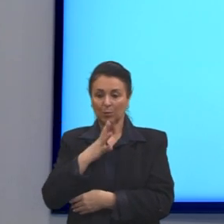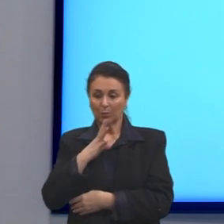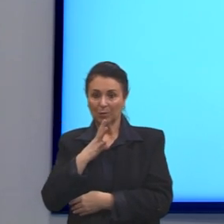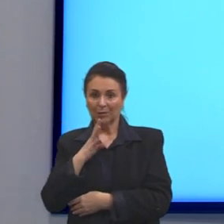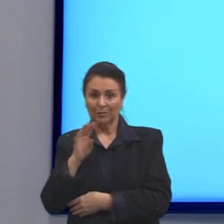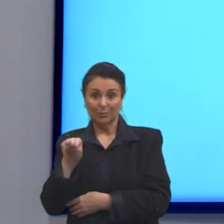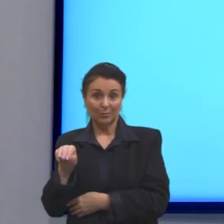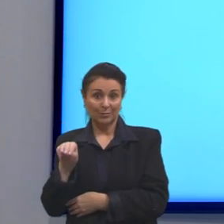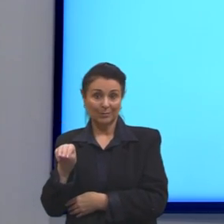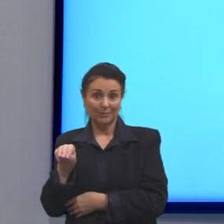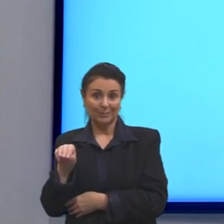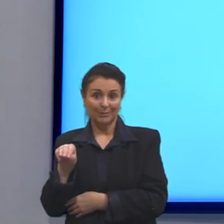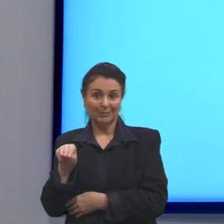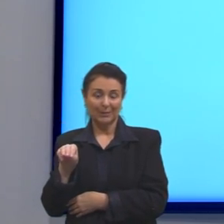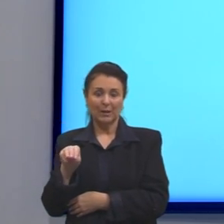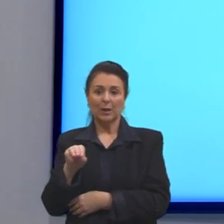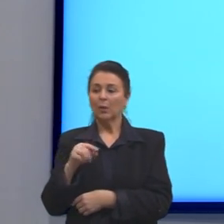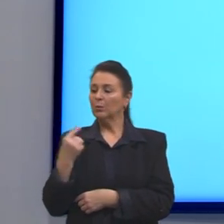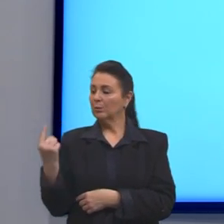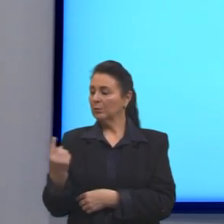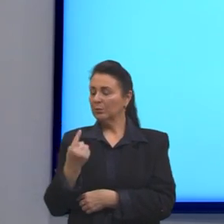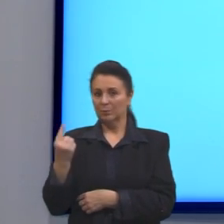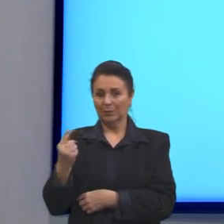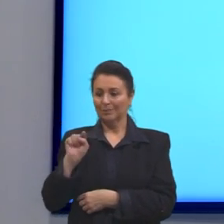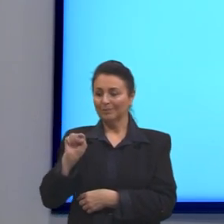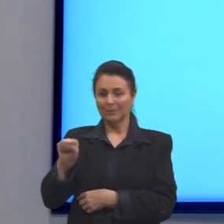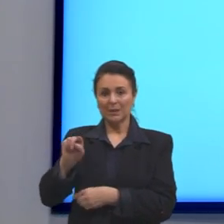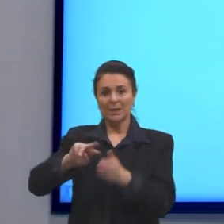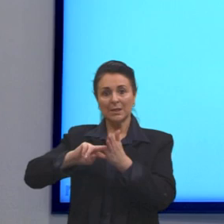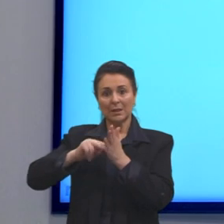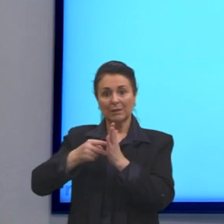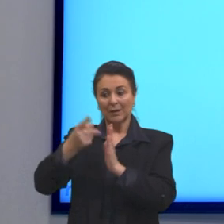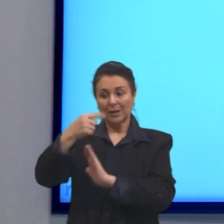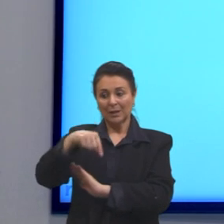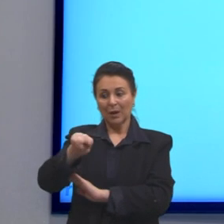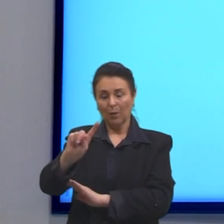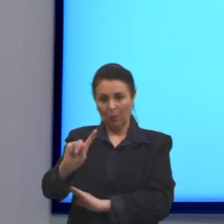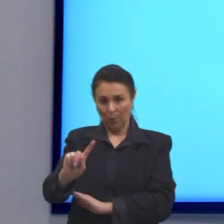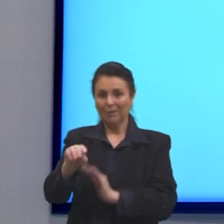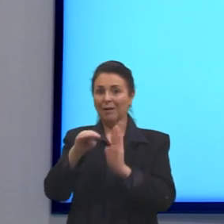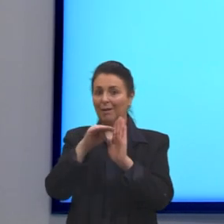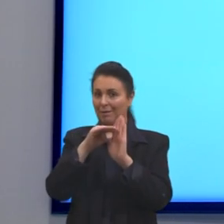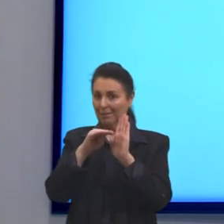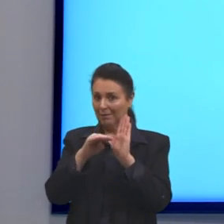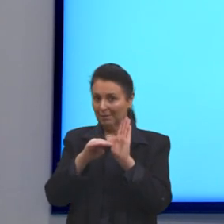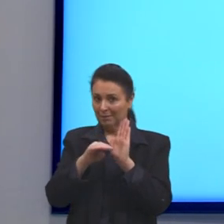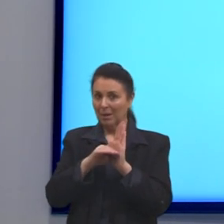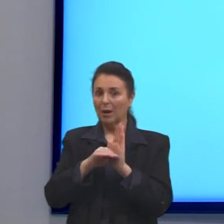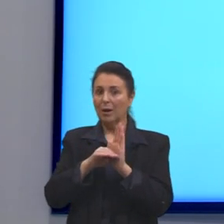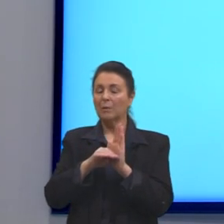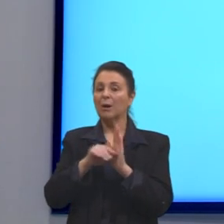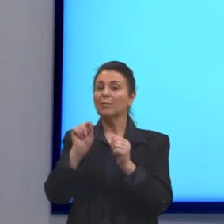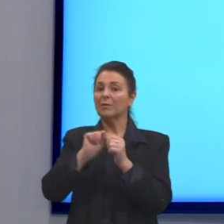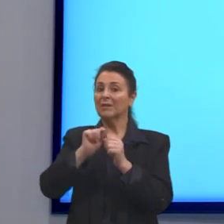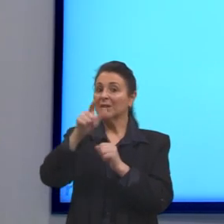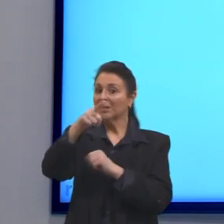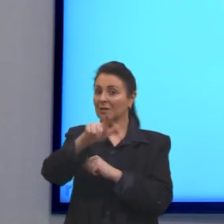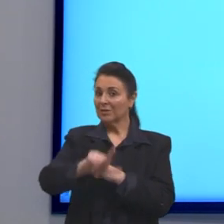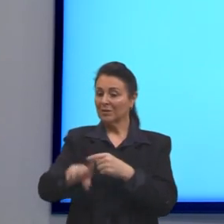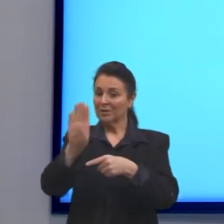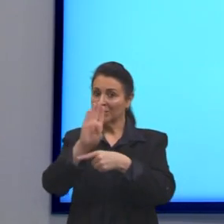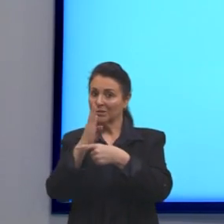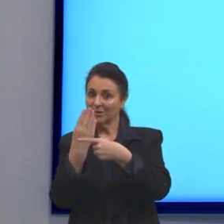Pronto. Quando eu isolo, significa que na próxima etapa, eu vou reescrever essa fração,